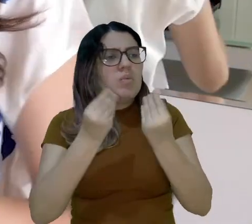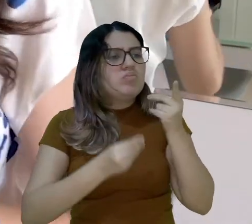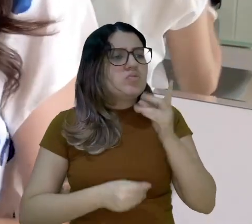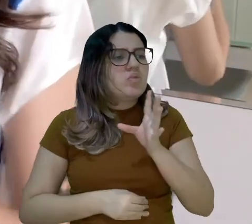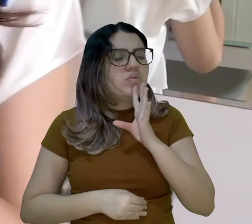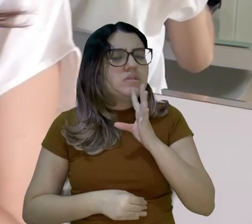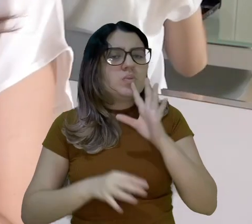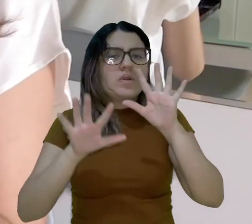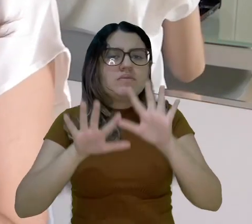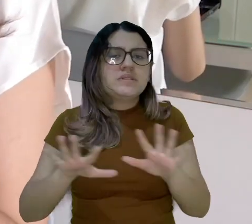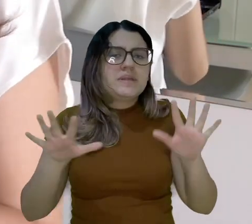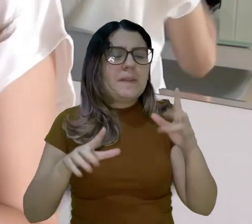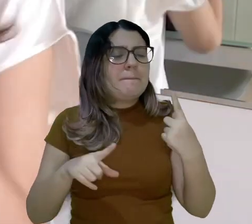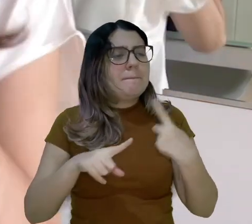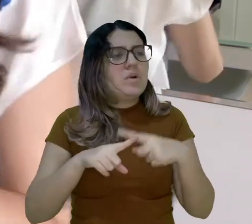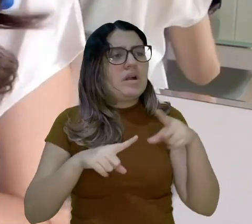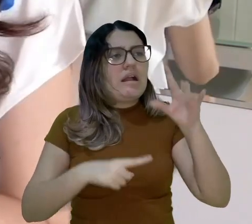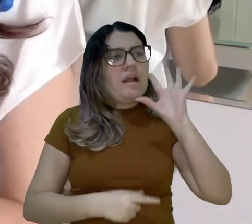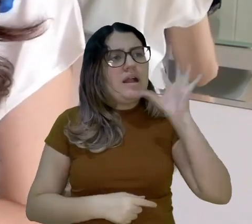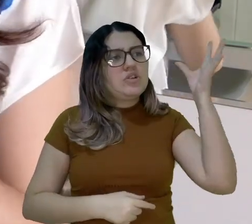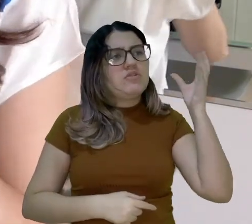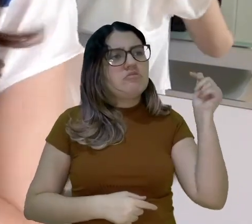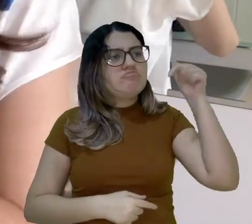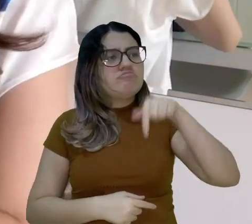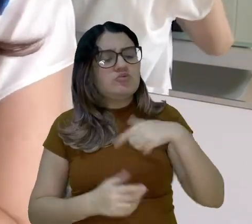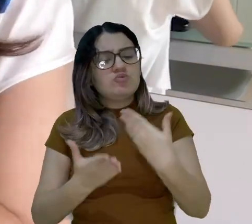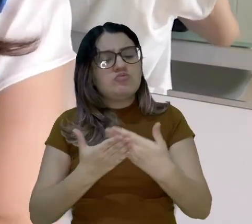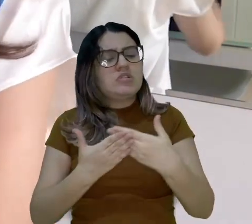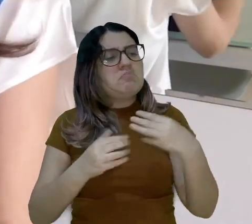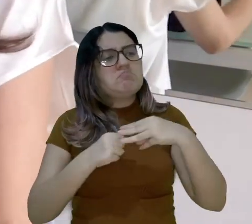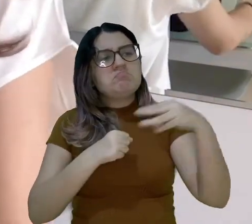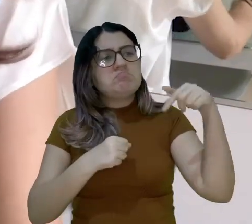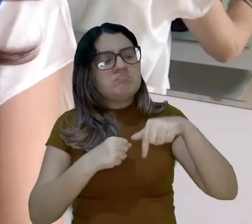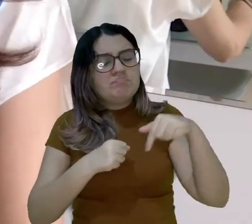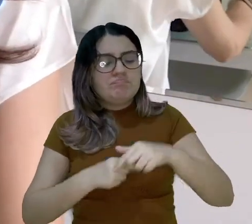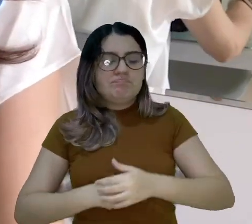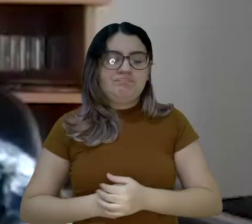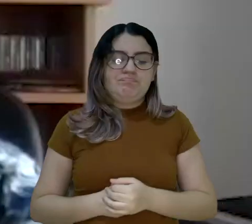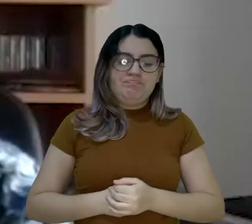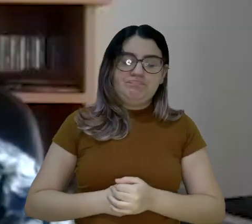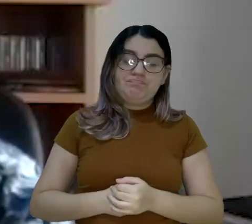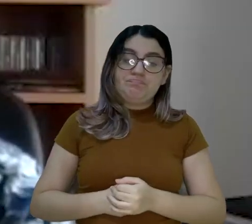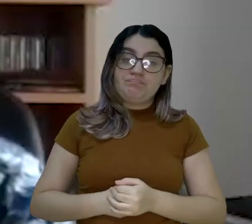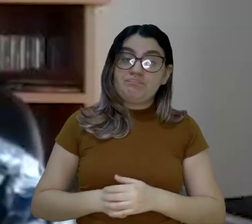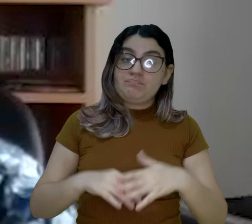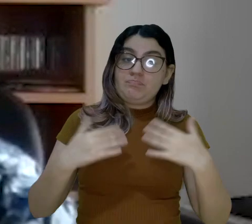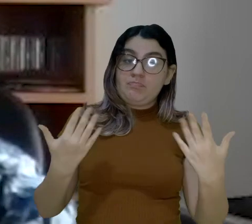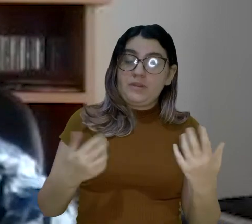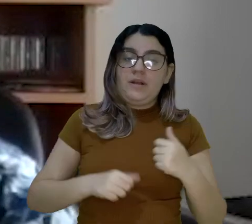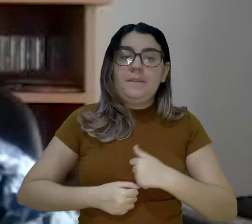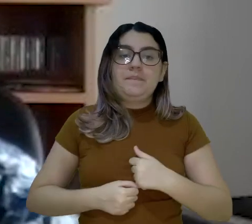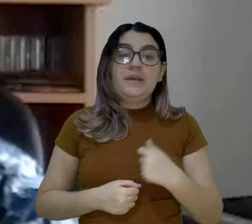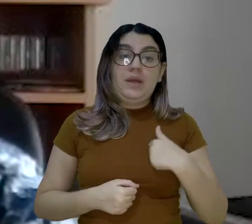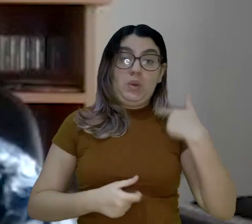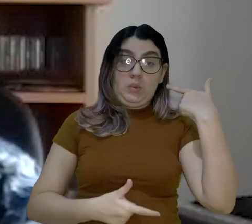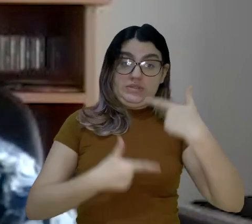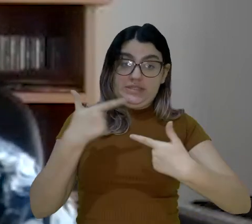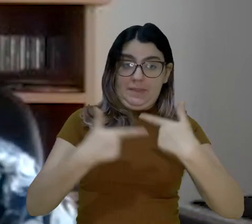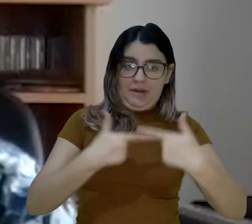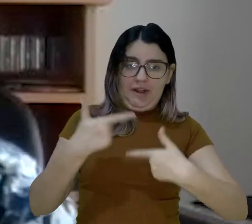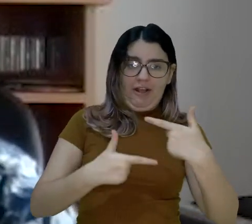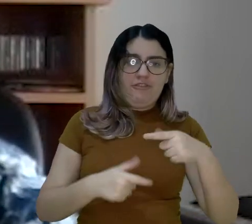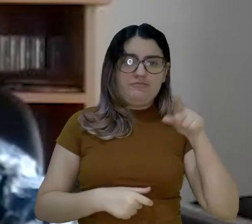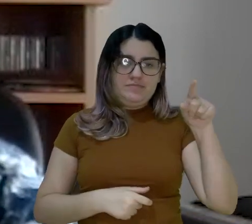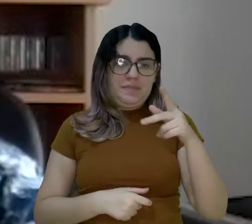Ceará, como é que você conheceu a UFC e por que você decidiu estudar e fazer o seu mestrado aqui. Eu trabalhava no Instituto de Oficio